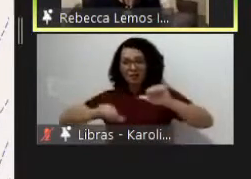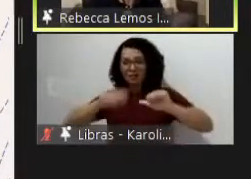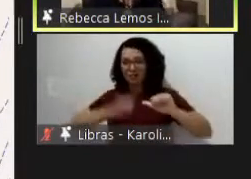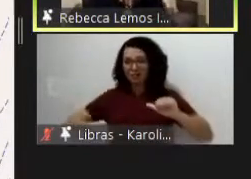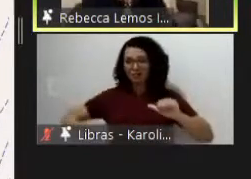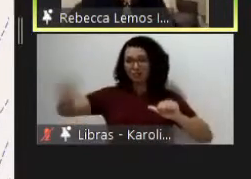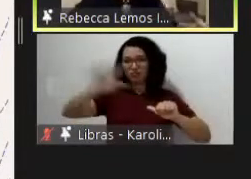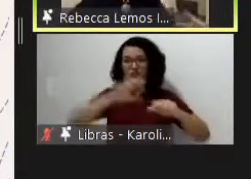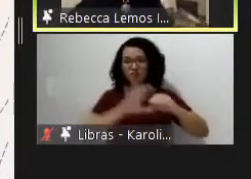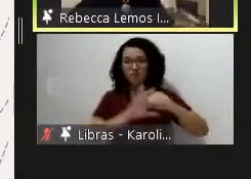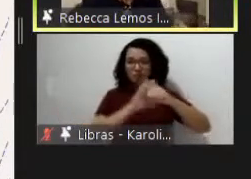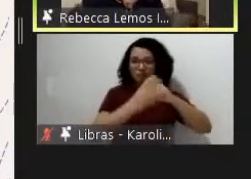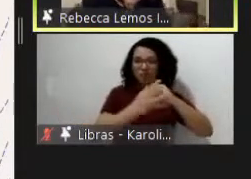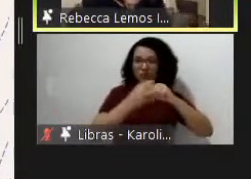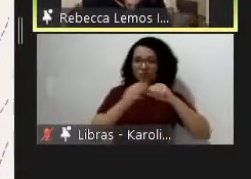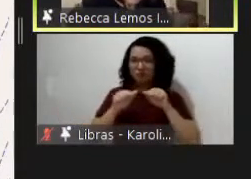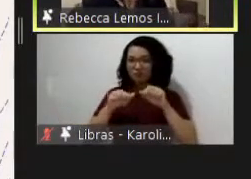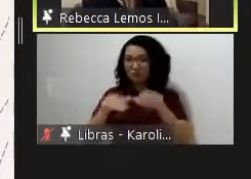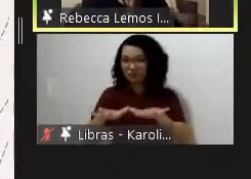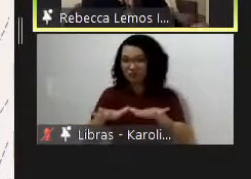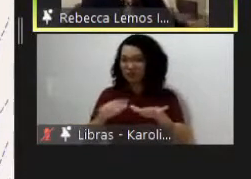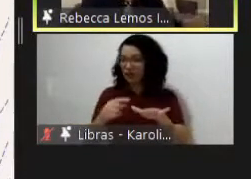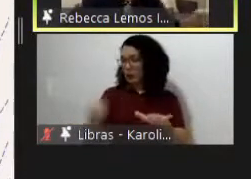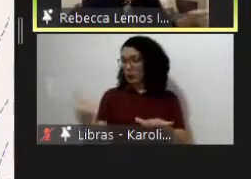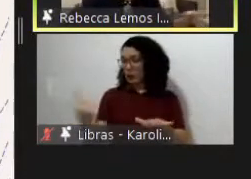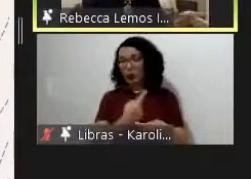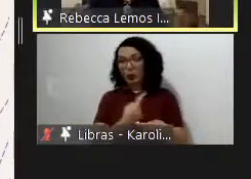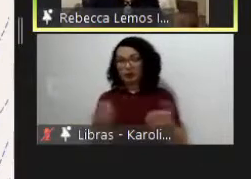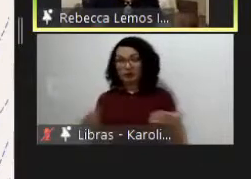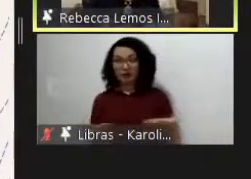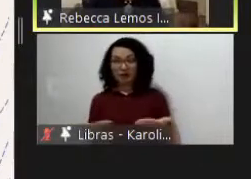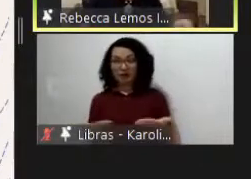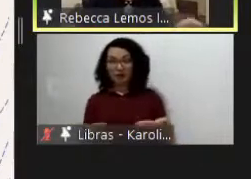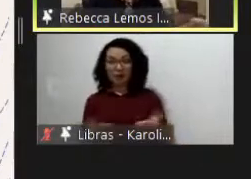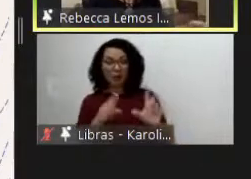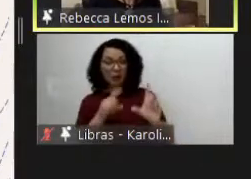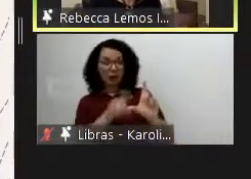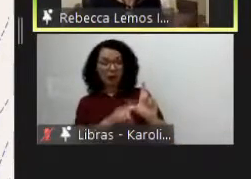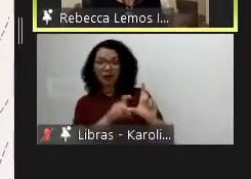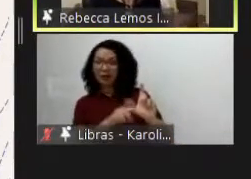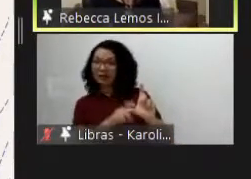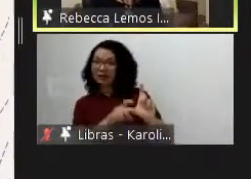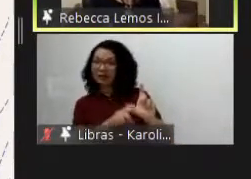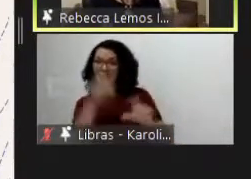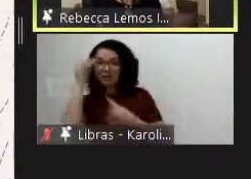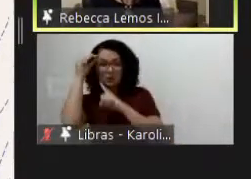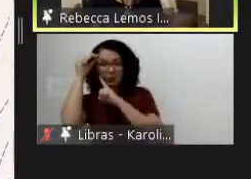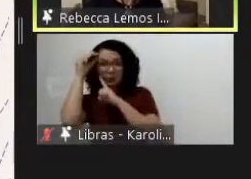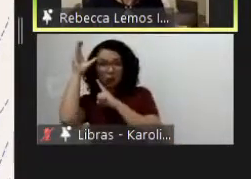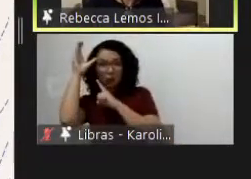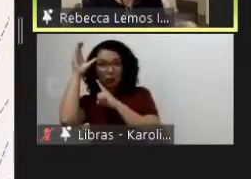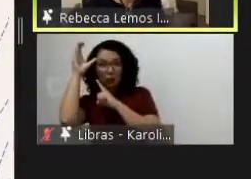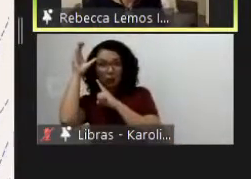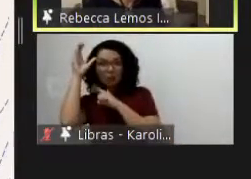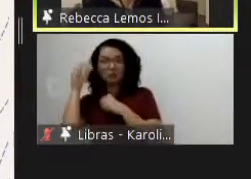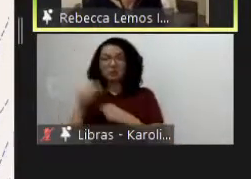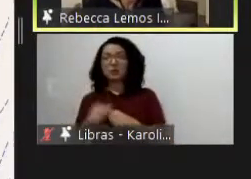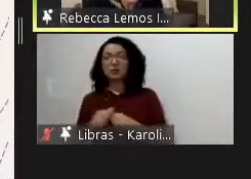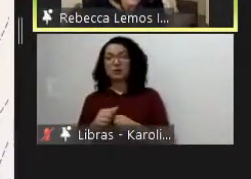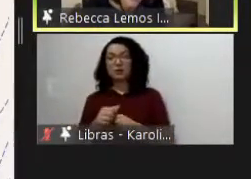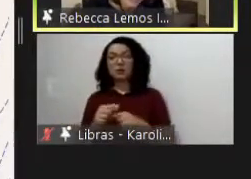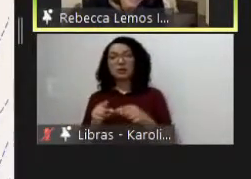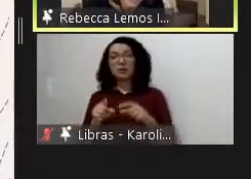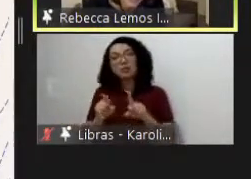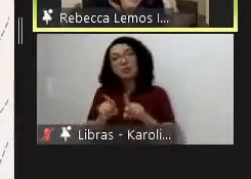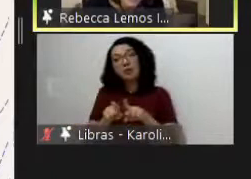nós acabamos dependentes dessa centralidade de conhecimento e de poder sobre as